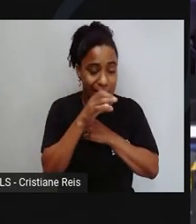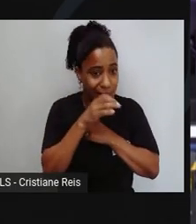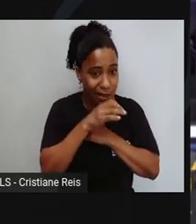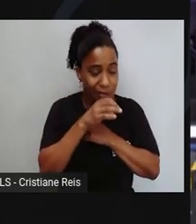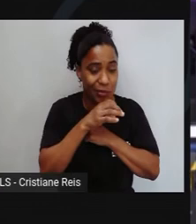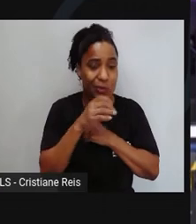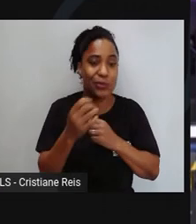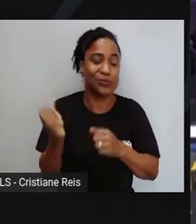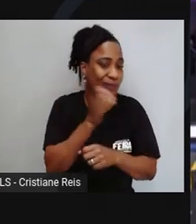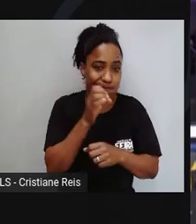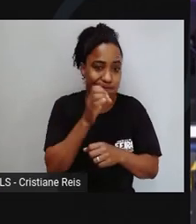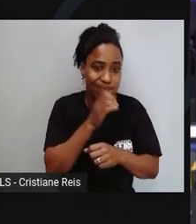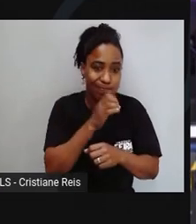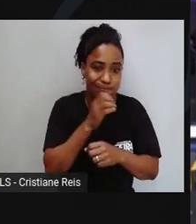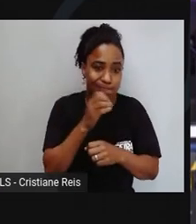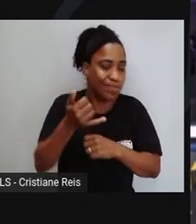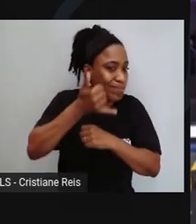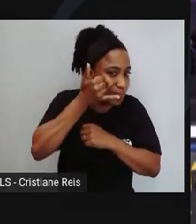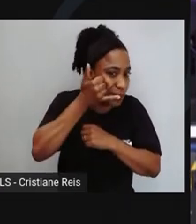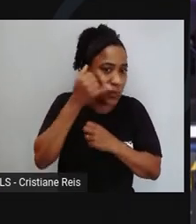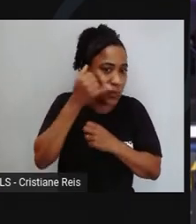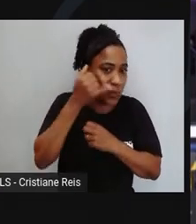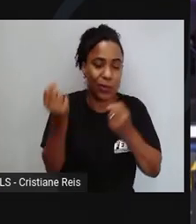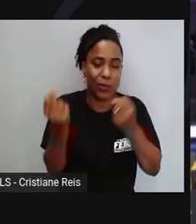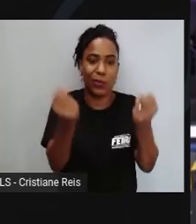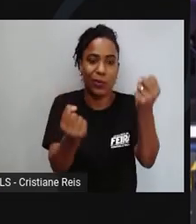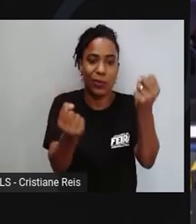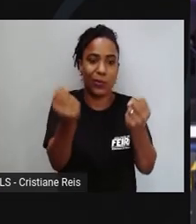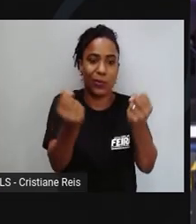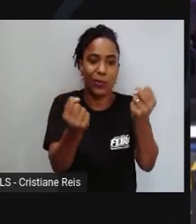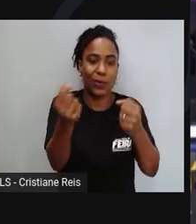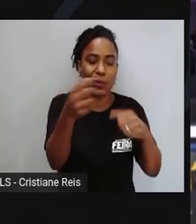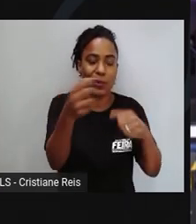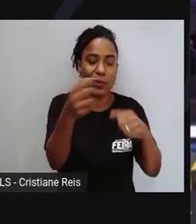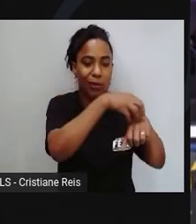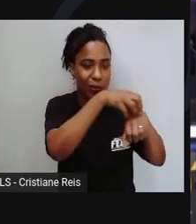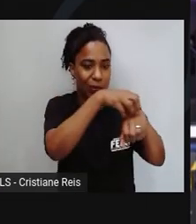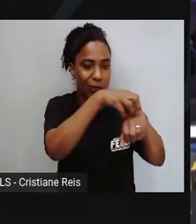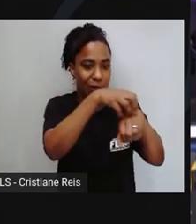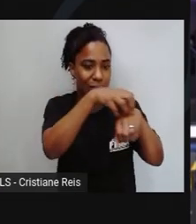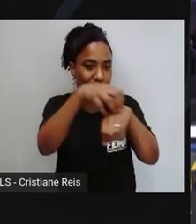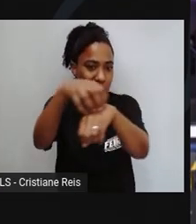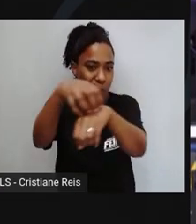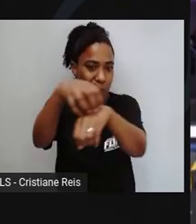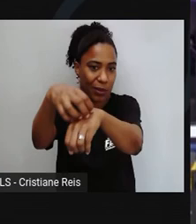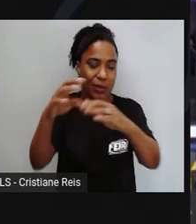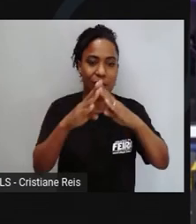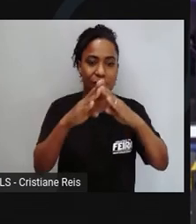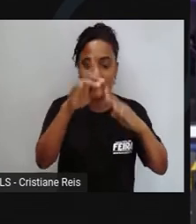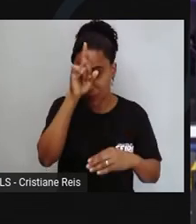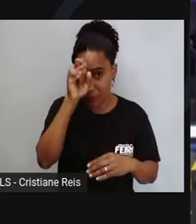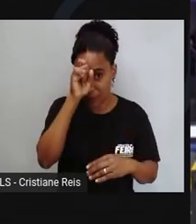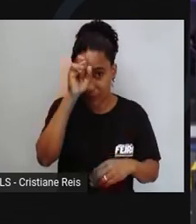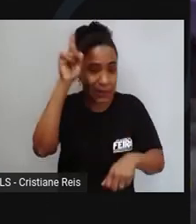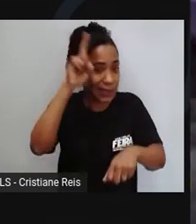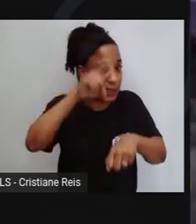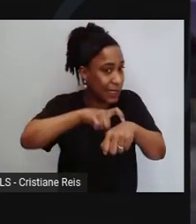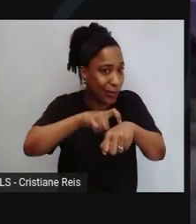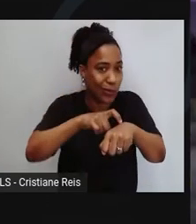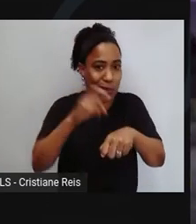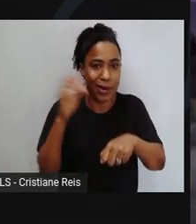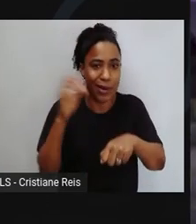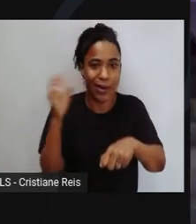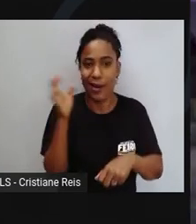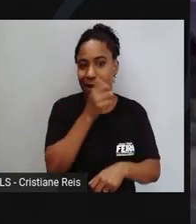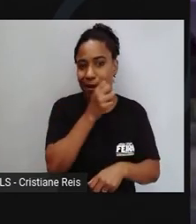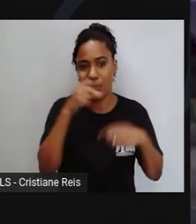ou entrar no seu próprio carro e ir para o hospital. O tempo resposta do atendimento hospitalar é o mais importante nessa situação. Então, para